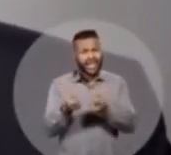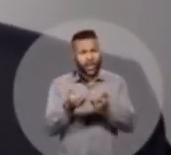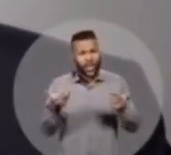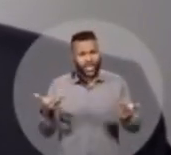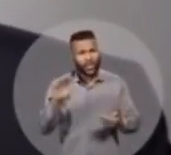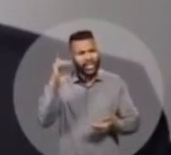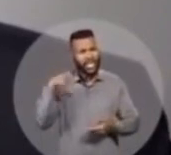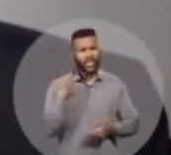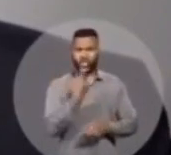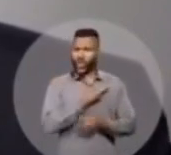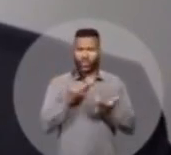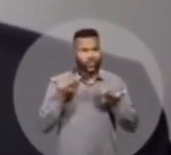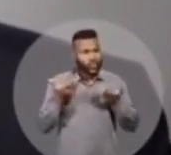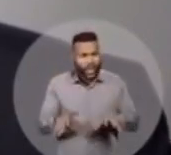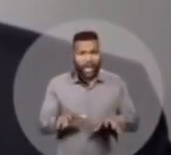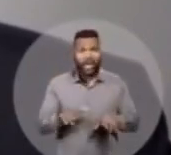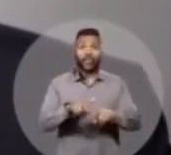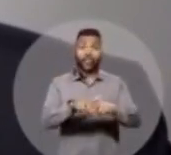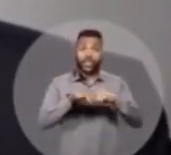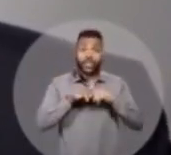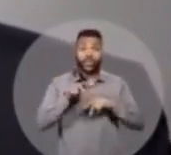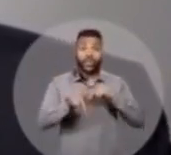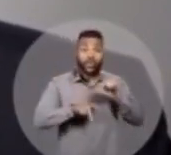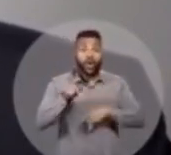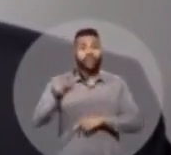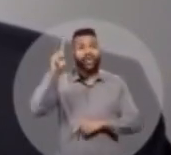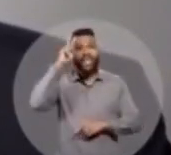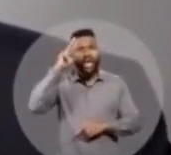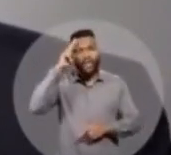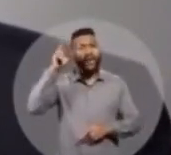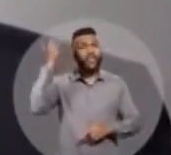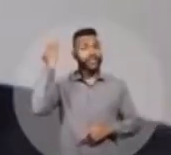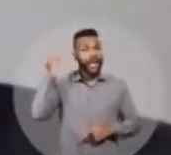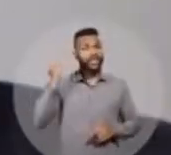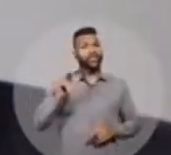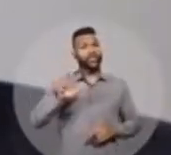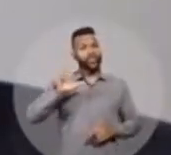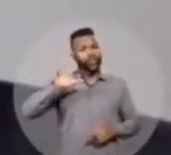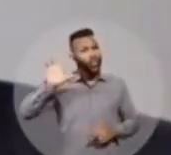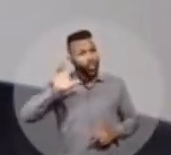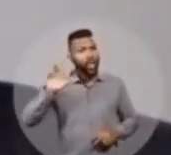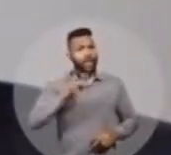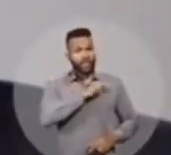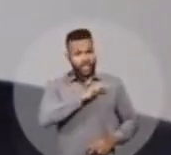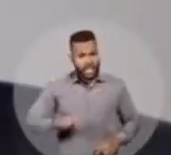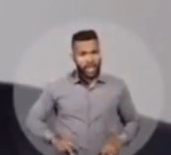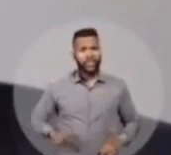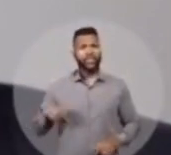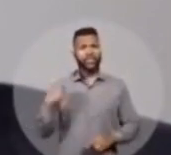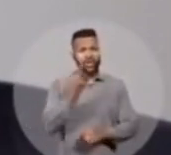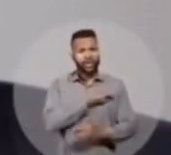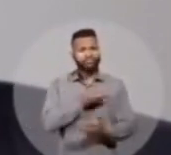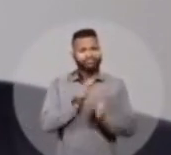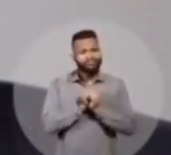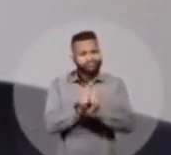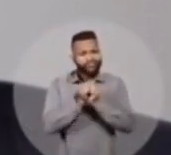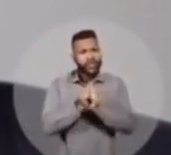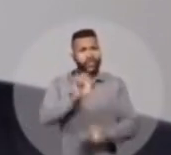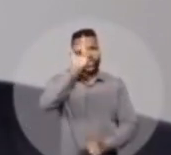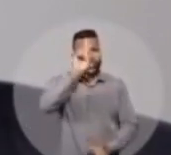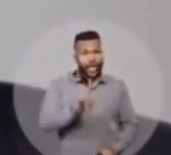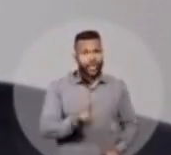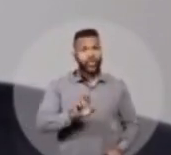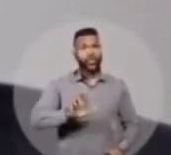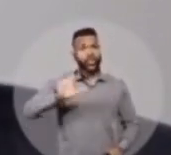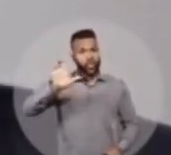absurdos. Por isso que o povo não esquece Lula e os nossos governos. Vamos até os últimos recursos, pelo direito de